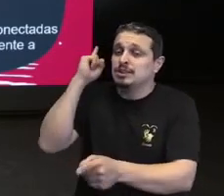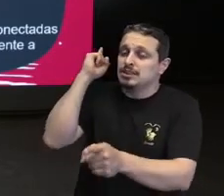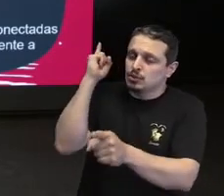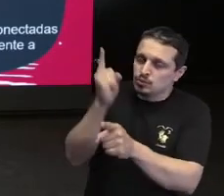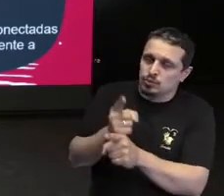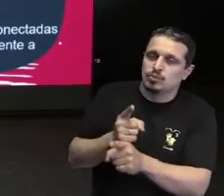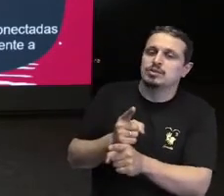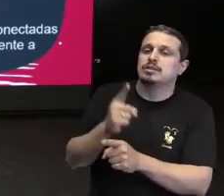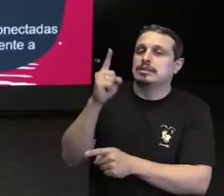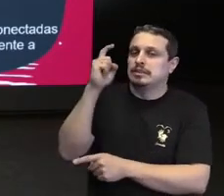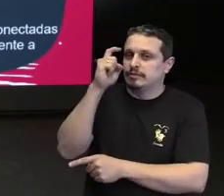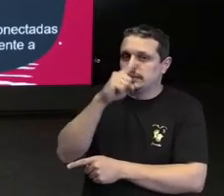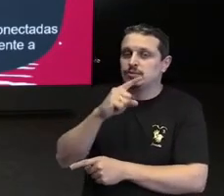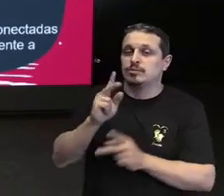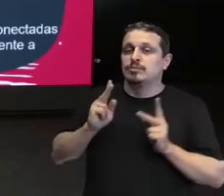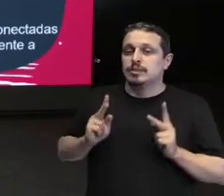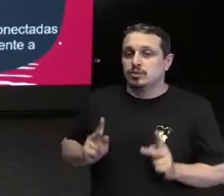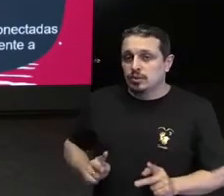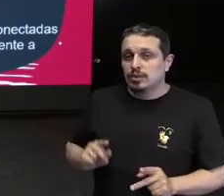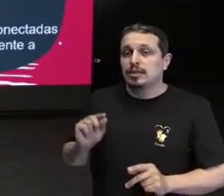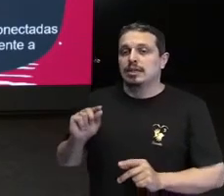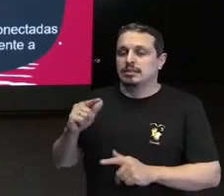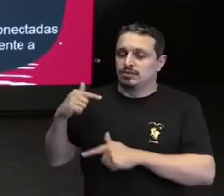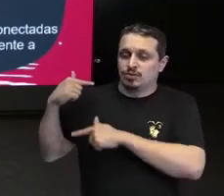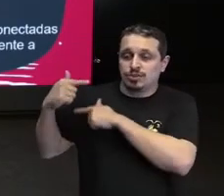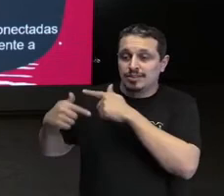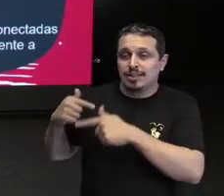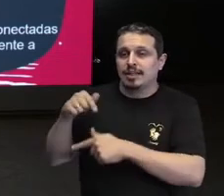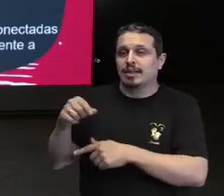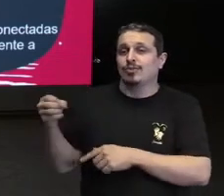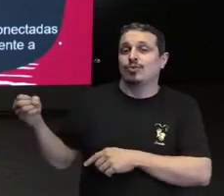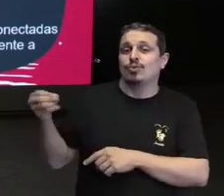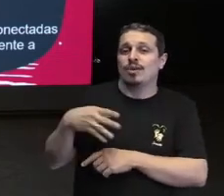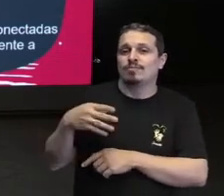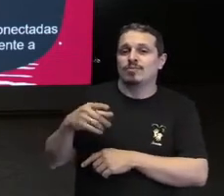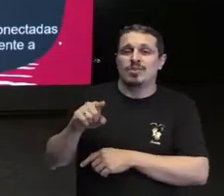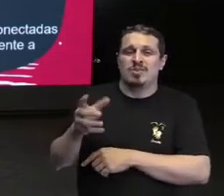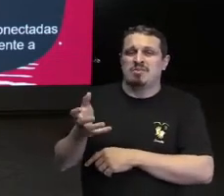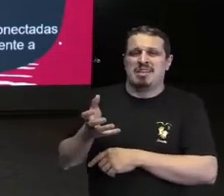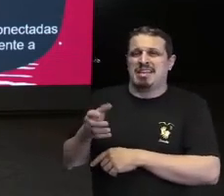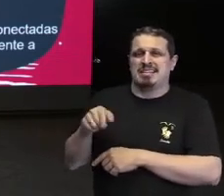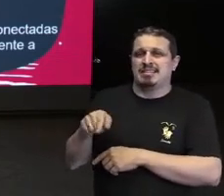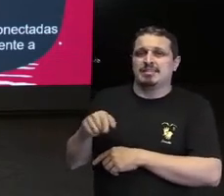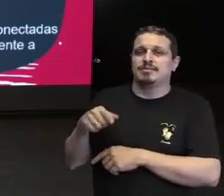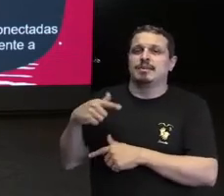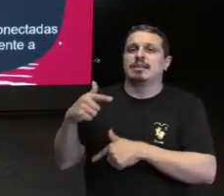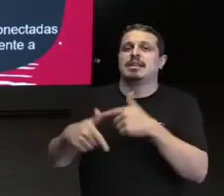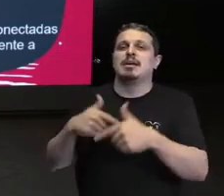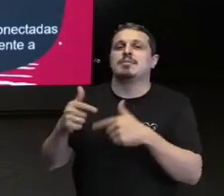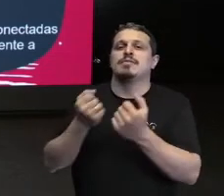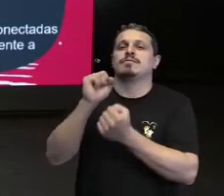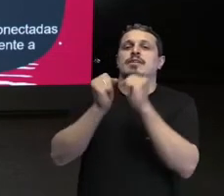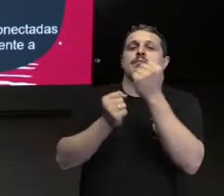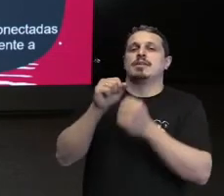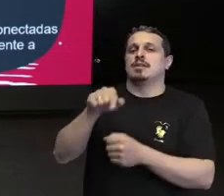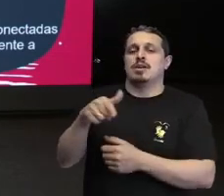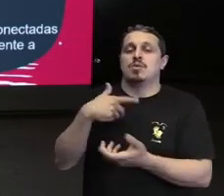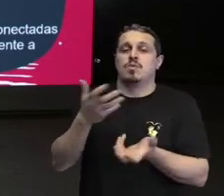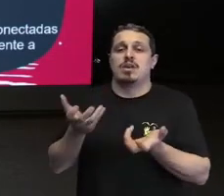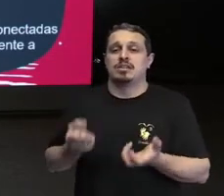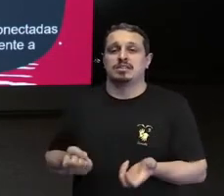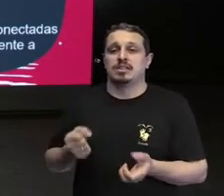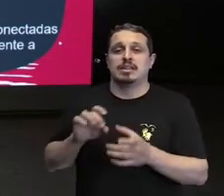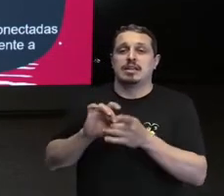trabalhar em empresas que não tenham liberdade que não promovam inclusão